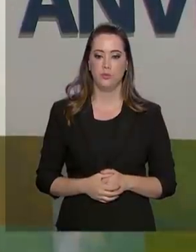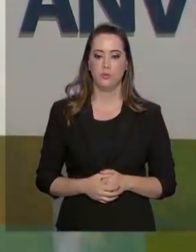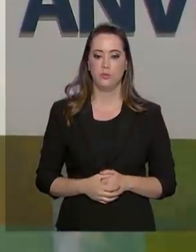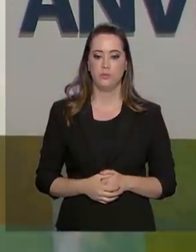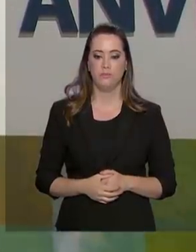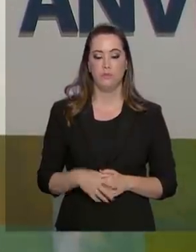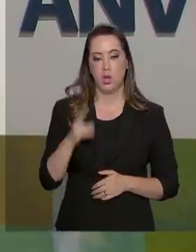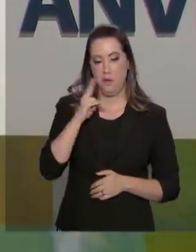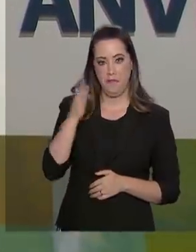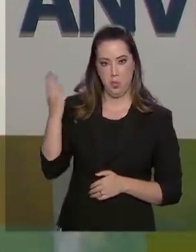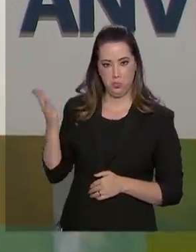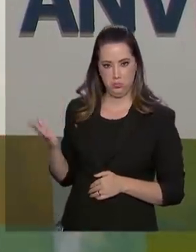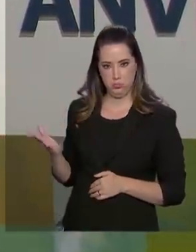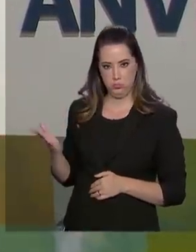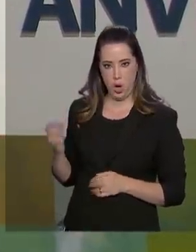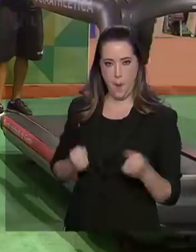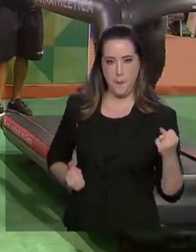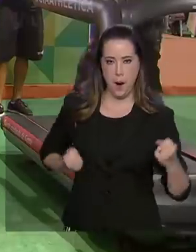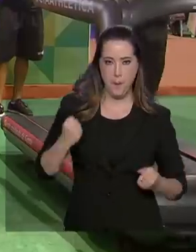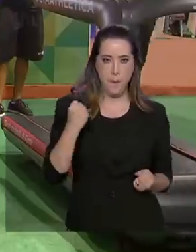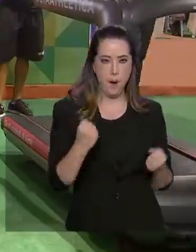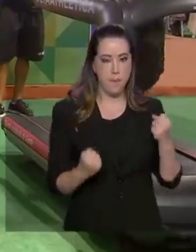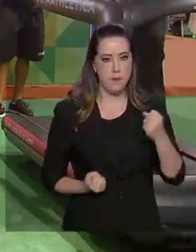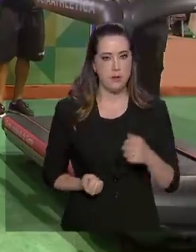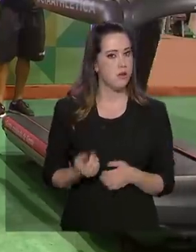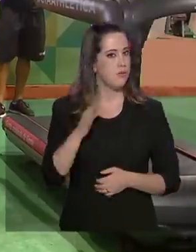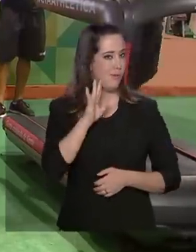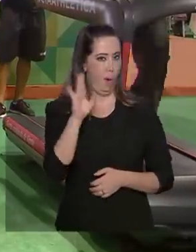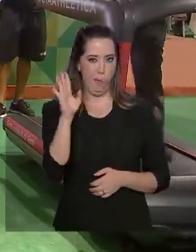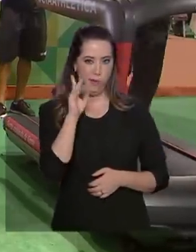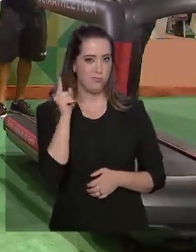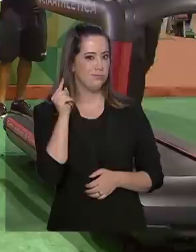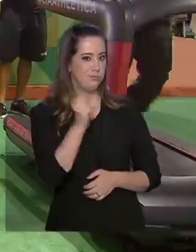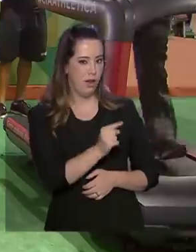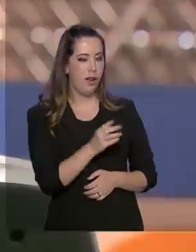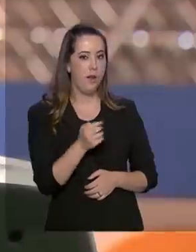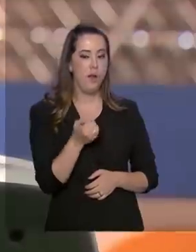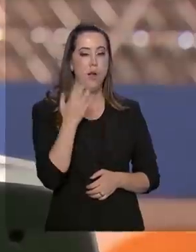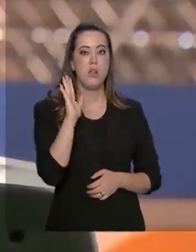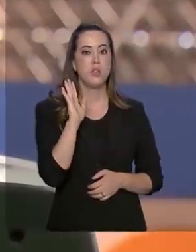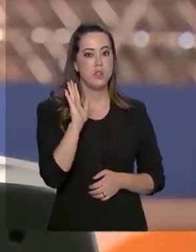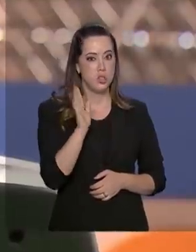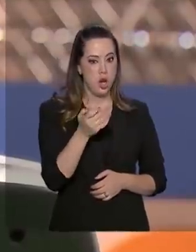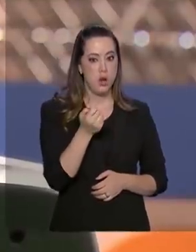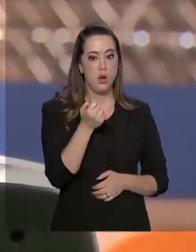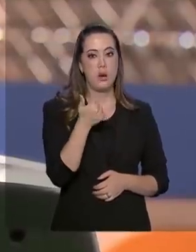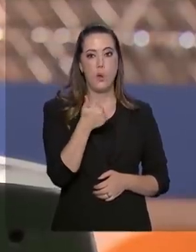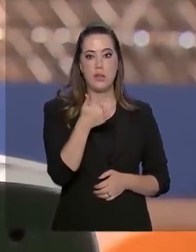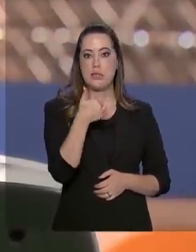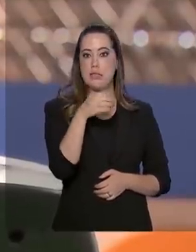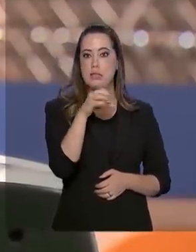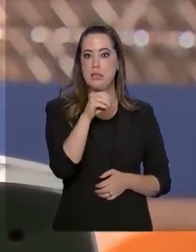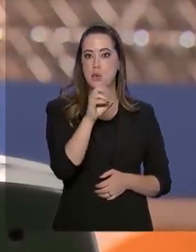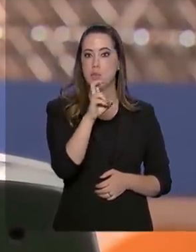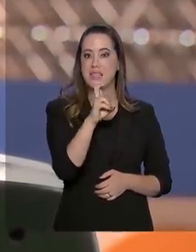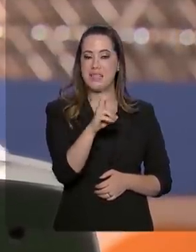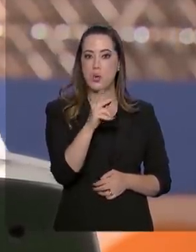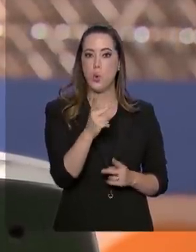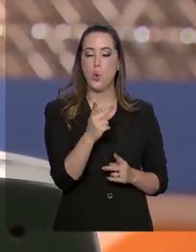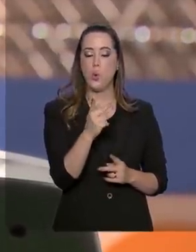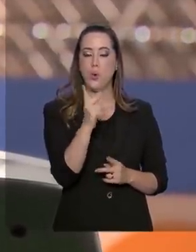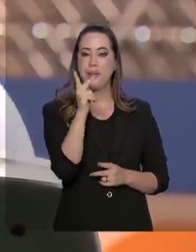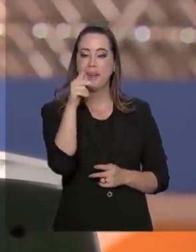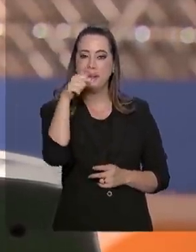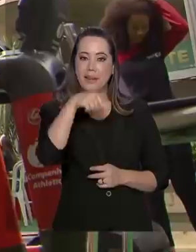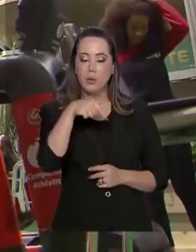Quem vê o Fabiano na esteira nem imagina que ele chegou a pesar 105 quilos. Diabético há